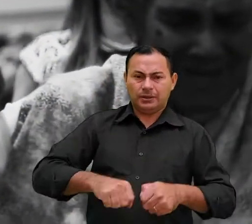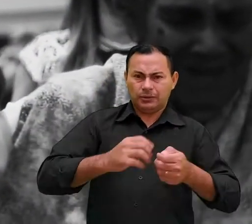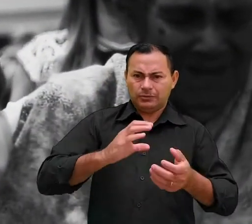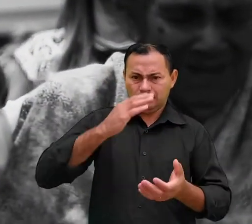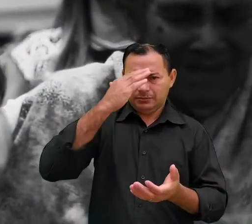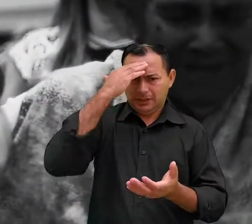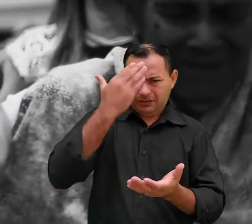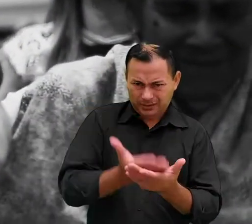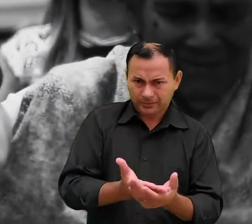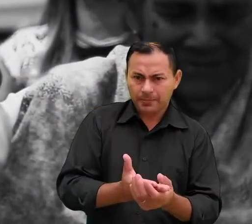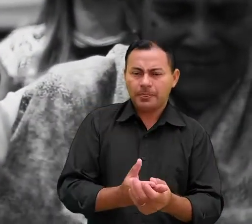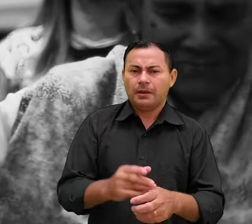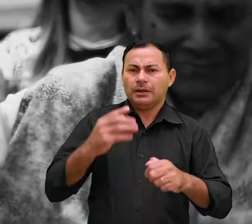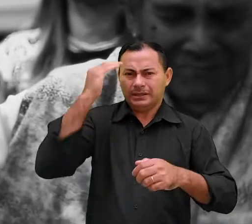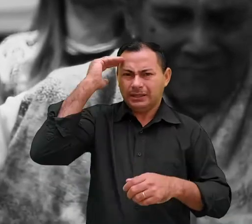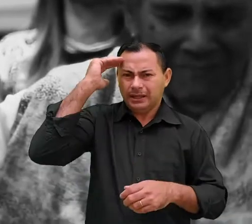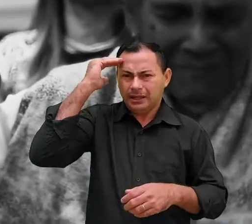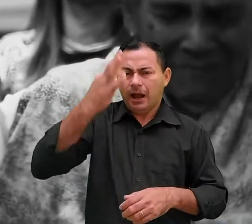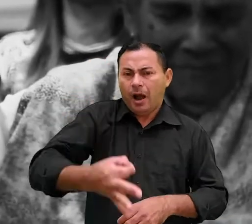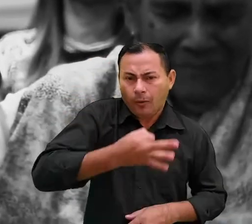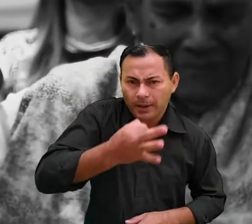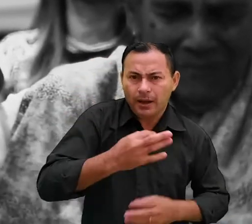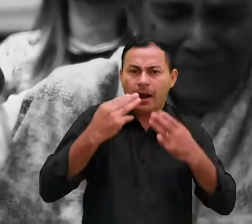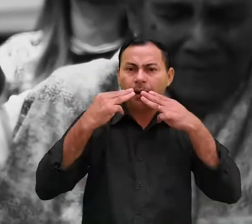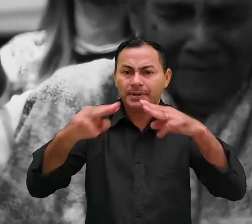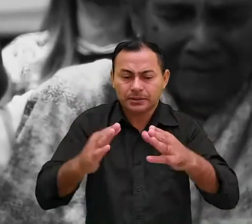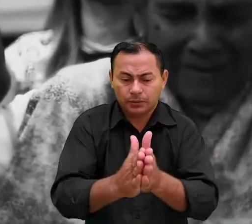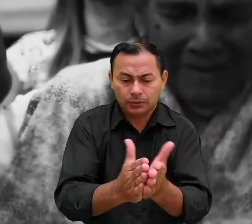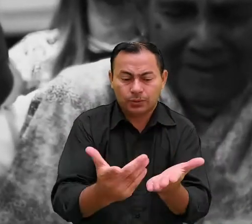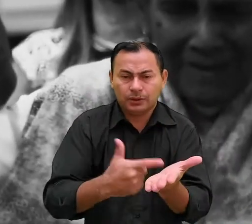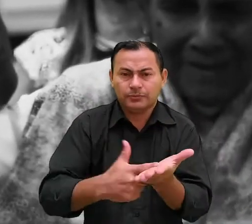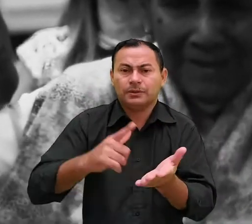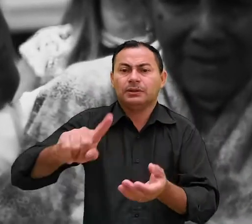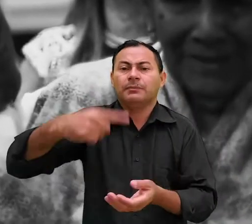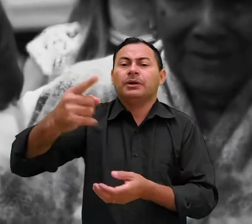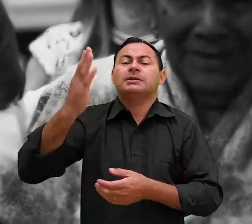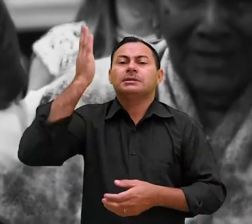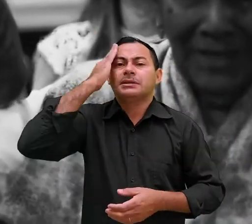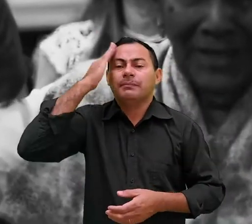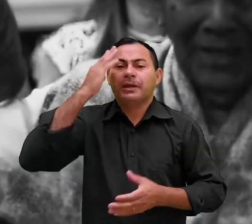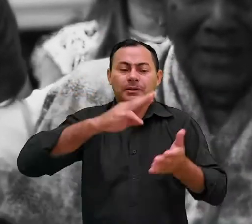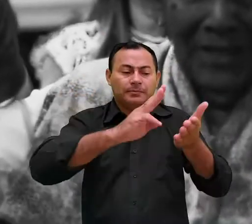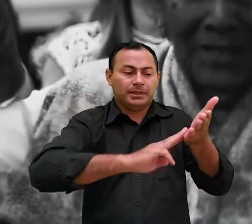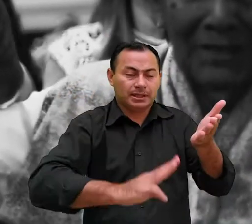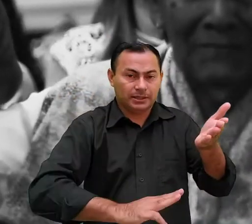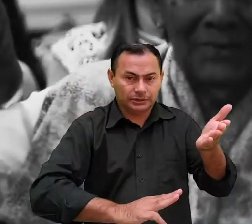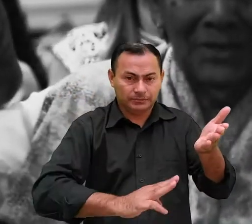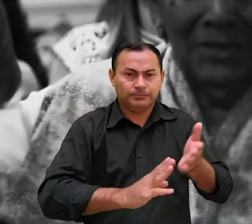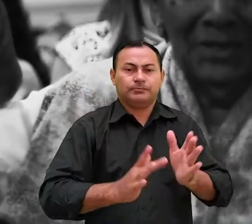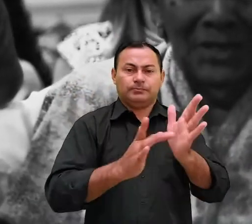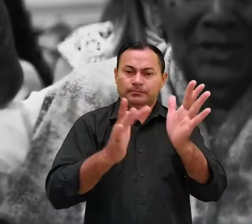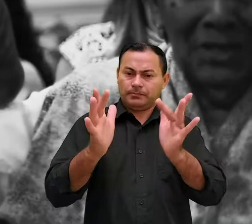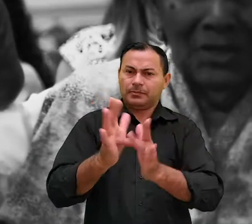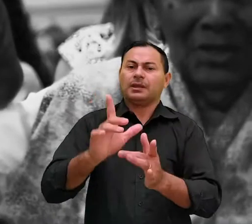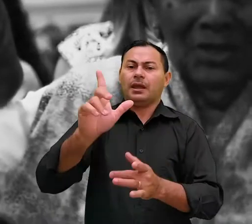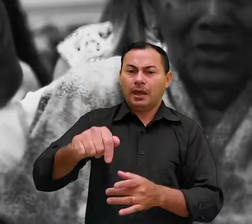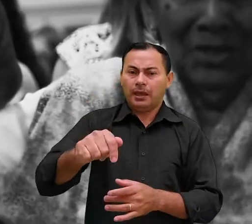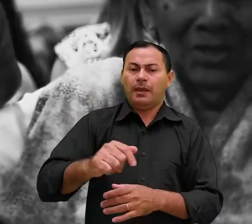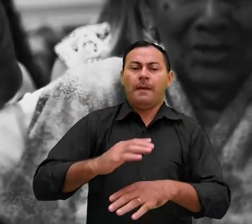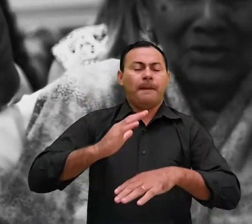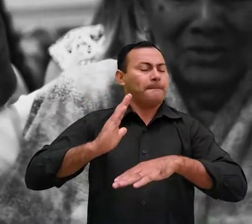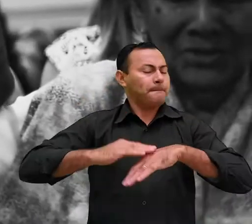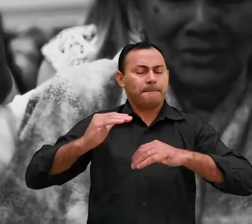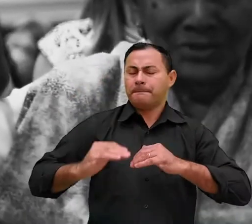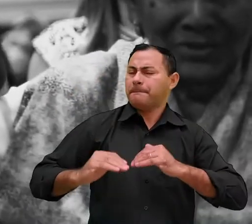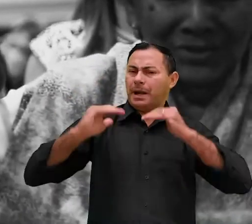Você deve entender qual é a argumentação e a missão do livro para depois descobrir sua mensagem. Jesus Cristo é